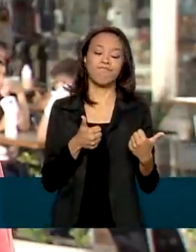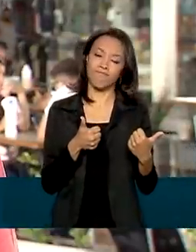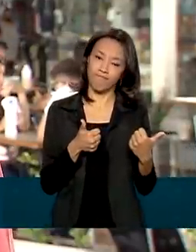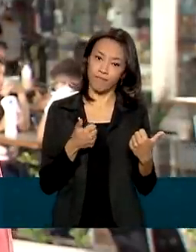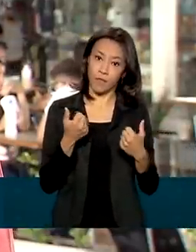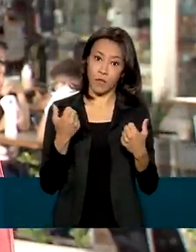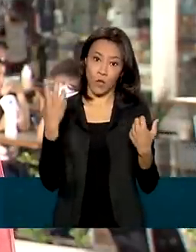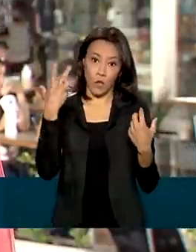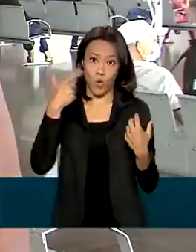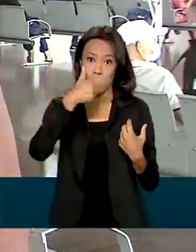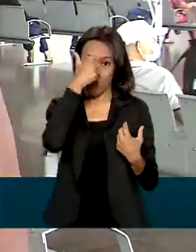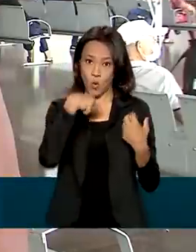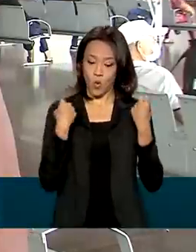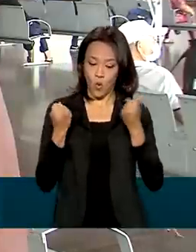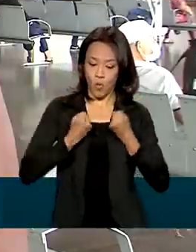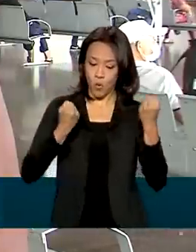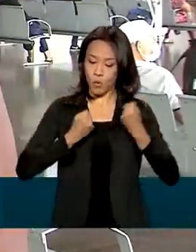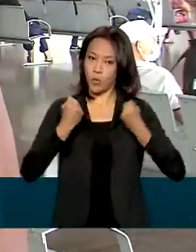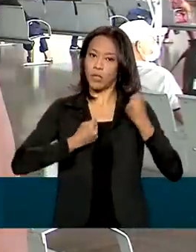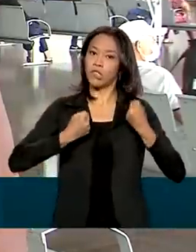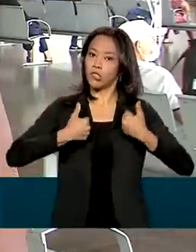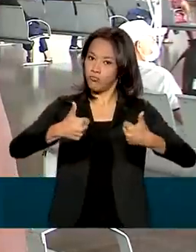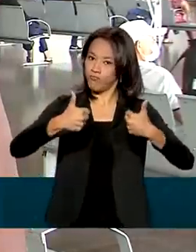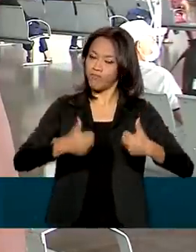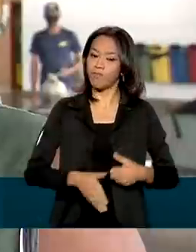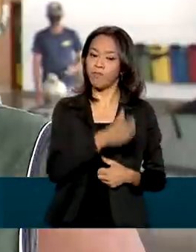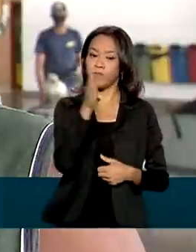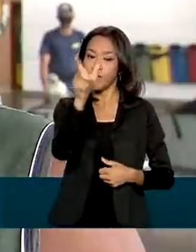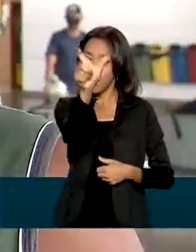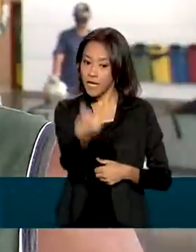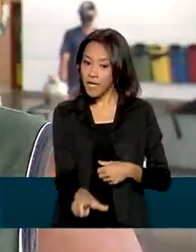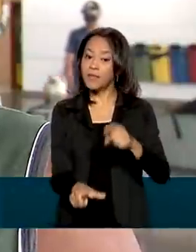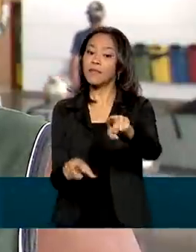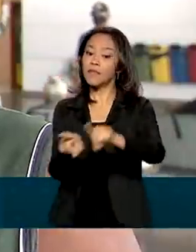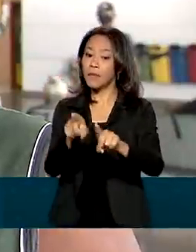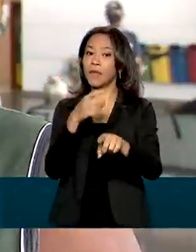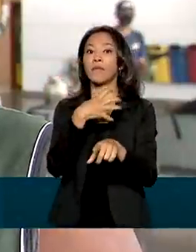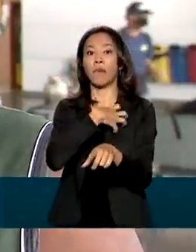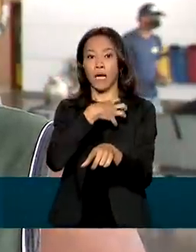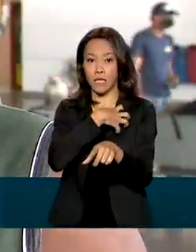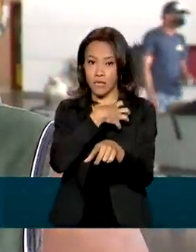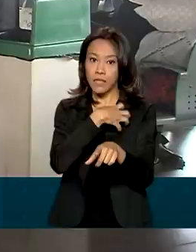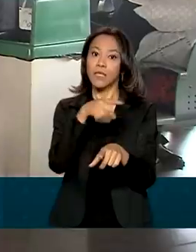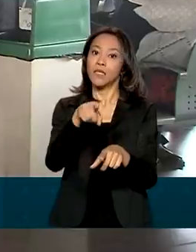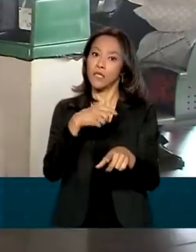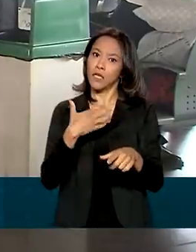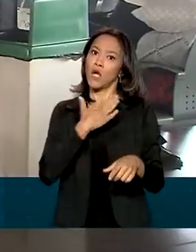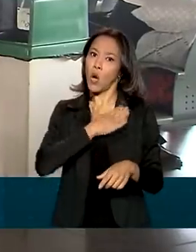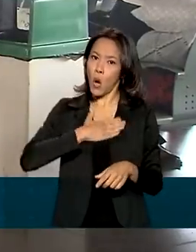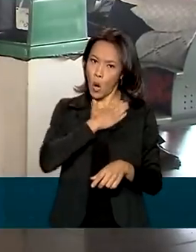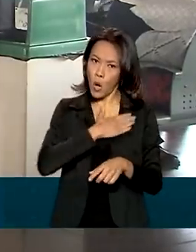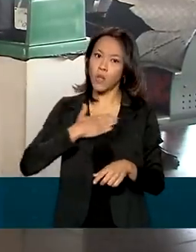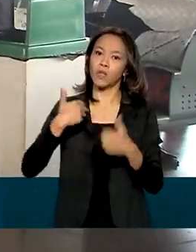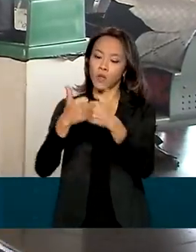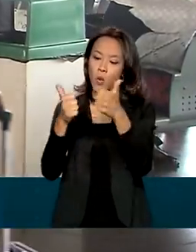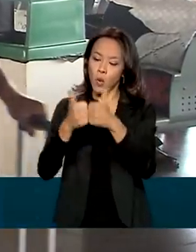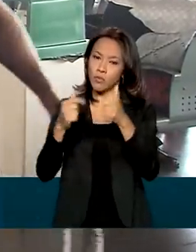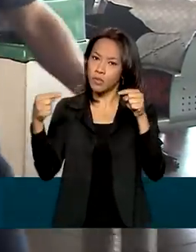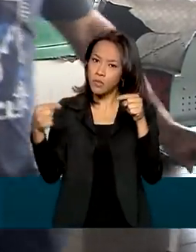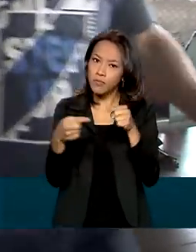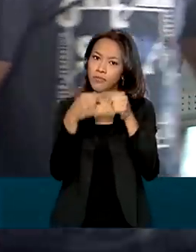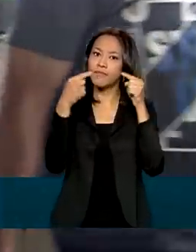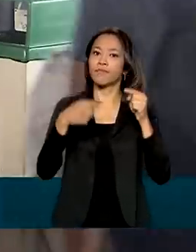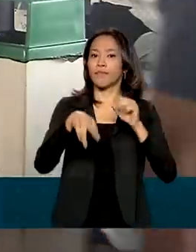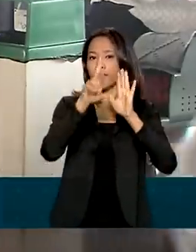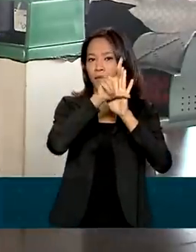motorista qualificado. O Messias, é baiano, também prefere o transporte regular. Mas confessa que já se arriscou recorrendo